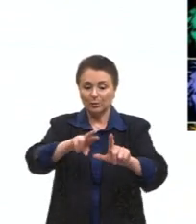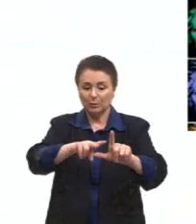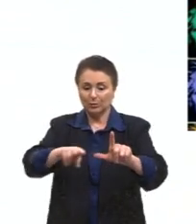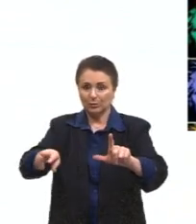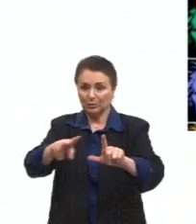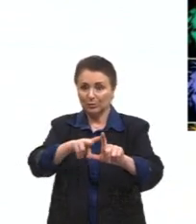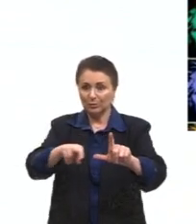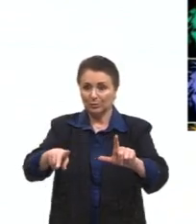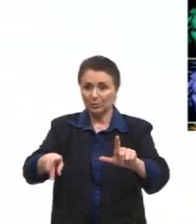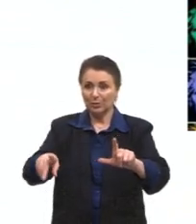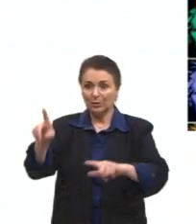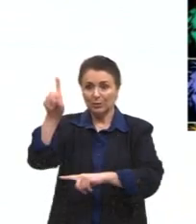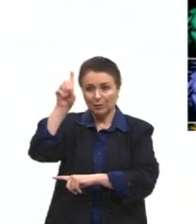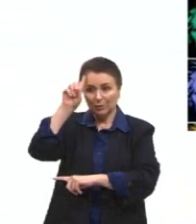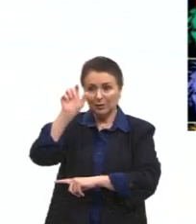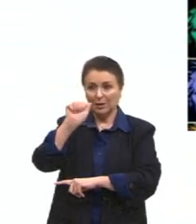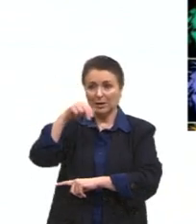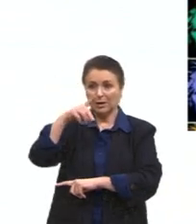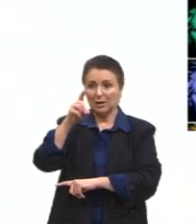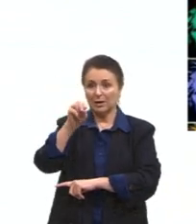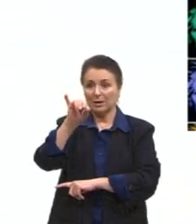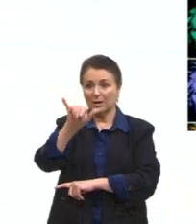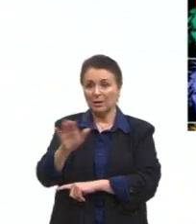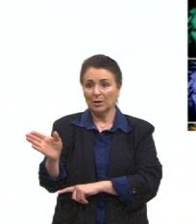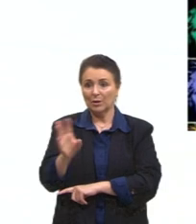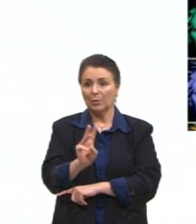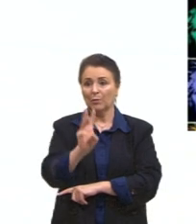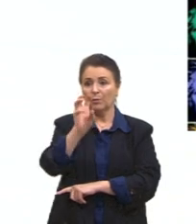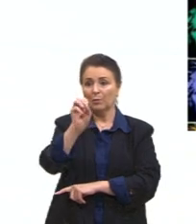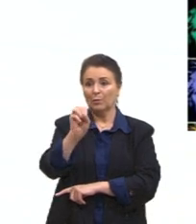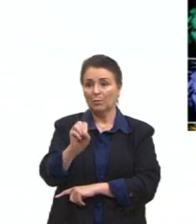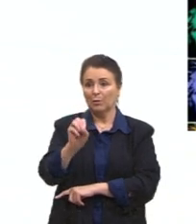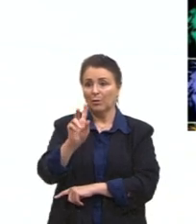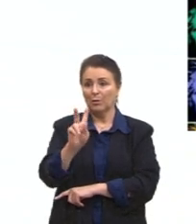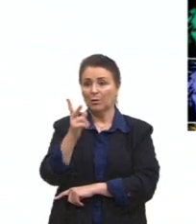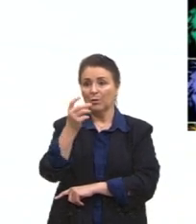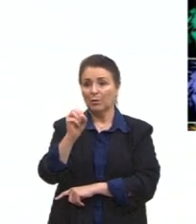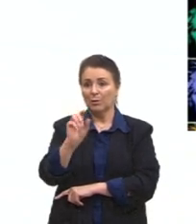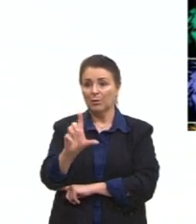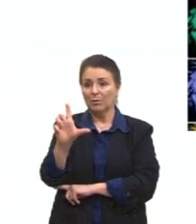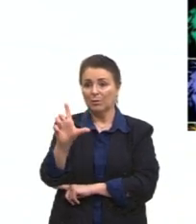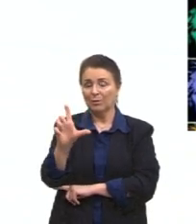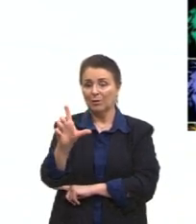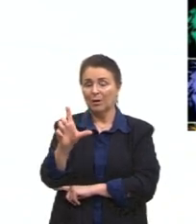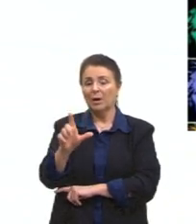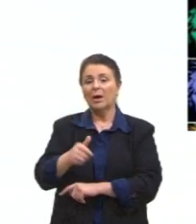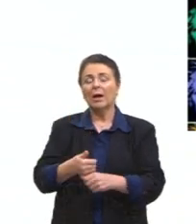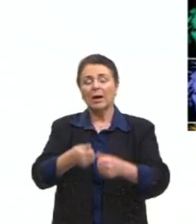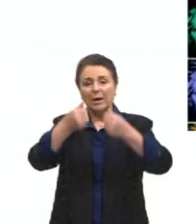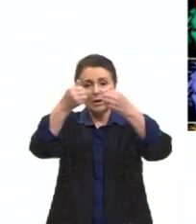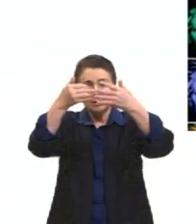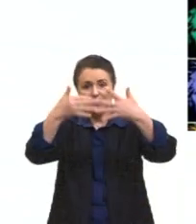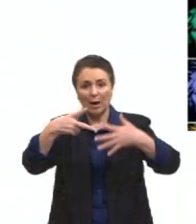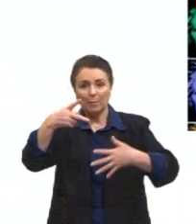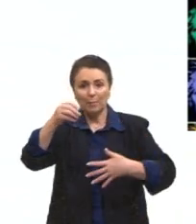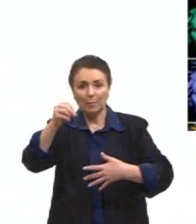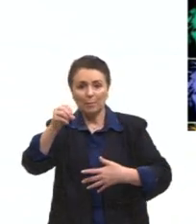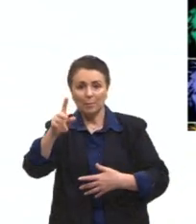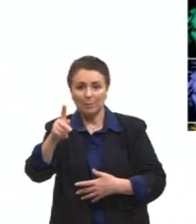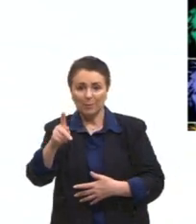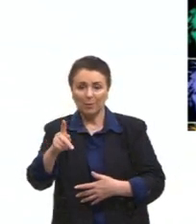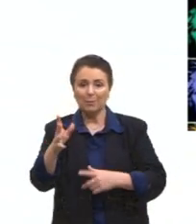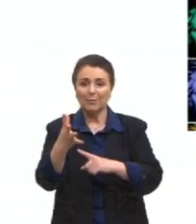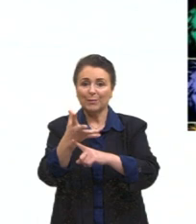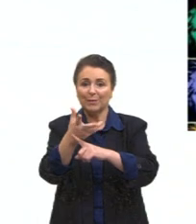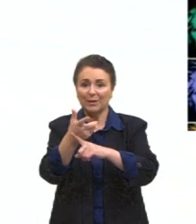Diários de Andy Warhol. Falar de Andy Warhol é falar sobre essa pop art, sobre o início da